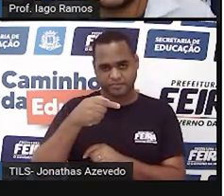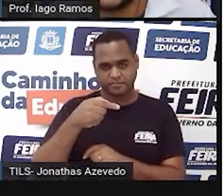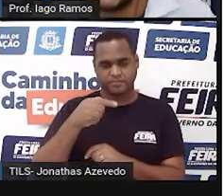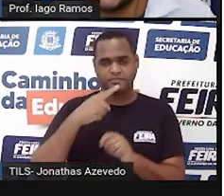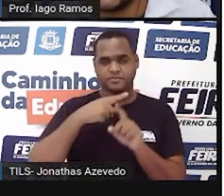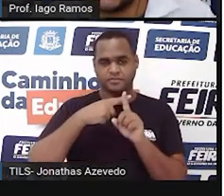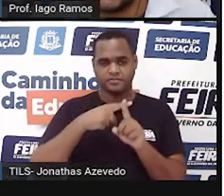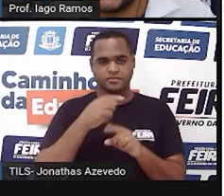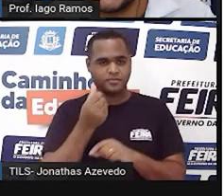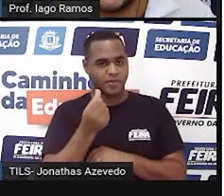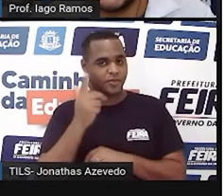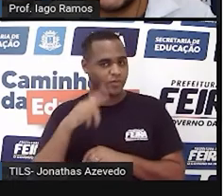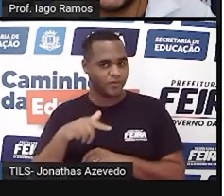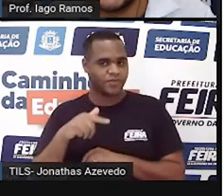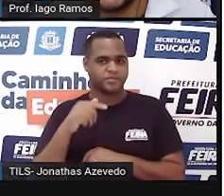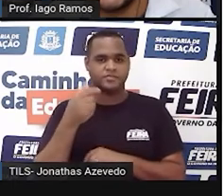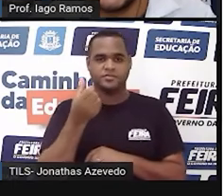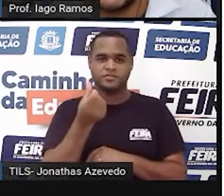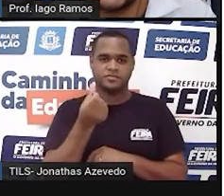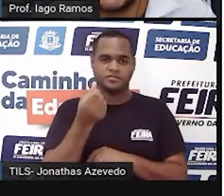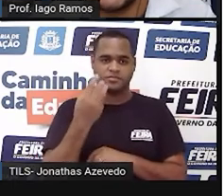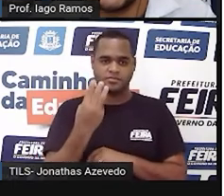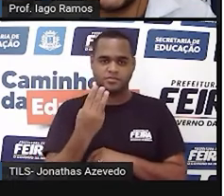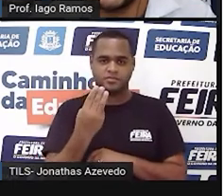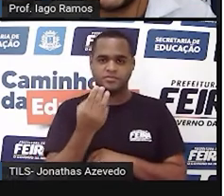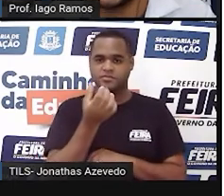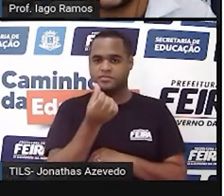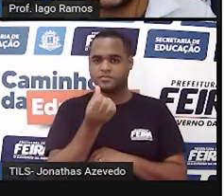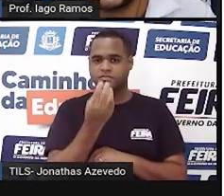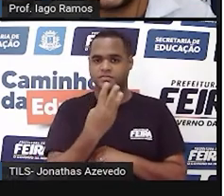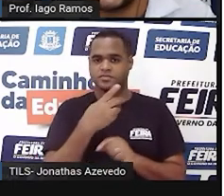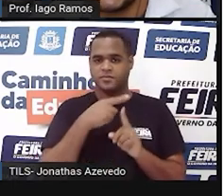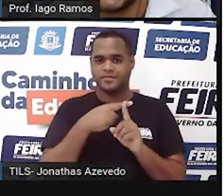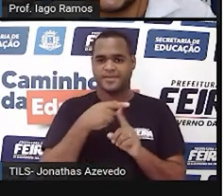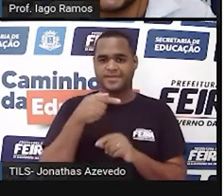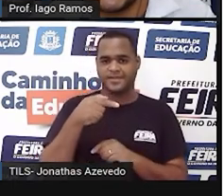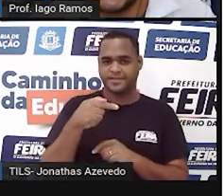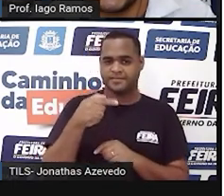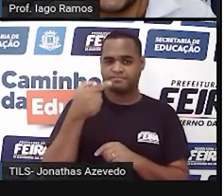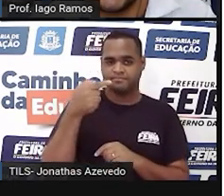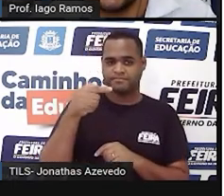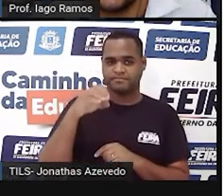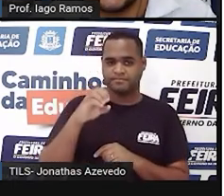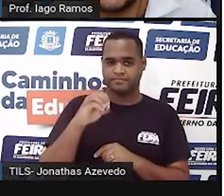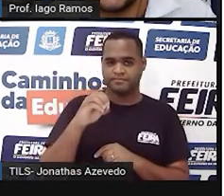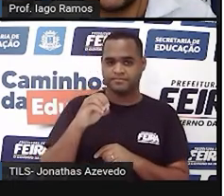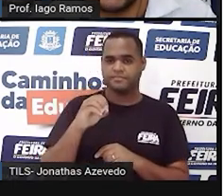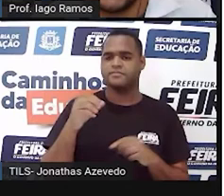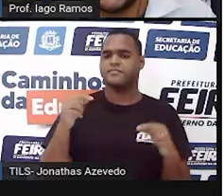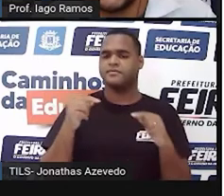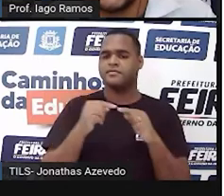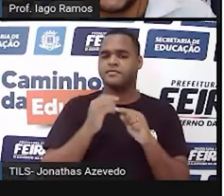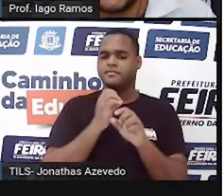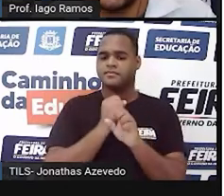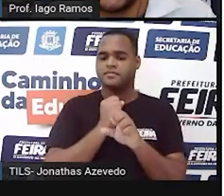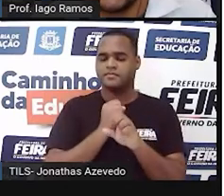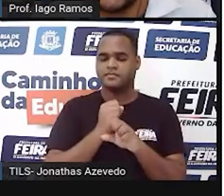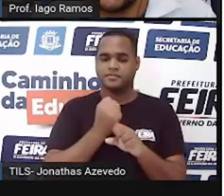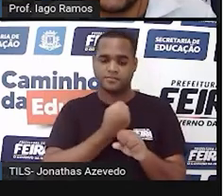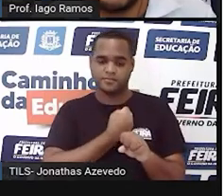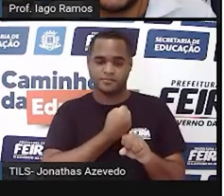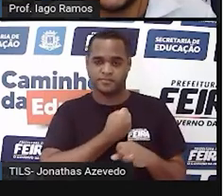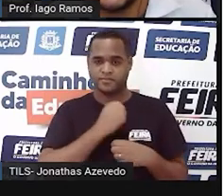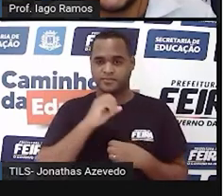Mais 6 de novo, 63. 63 mais 7, 70. Fica o algarismo 0,